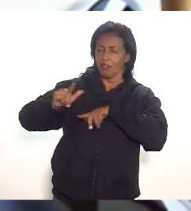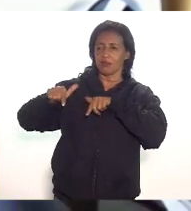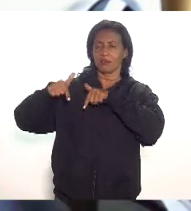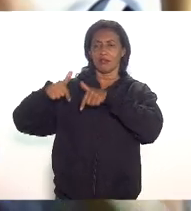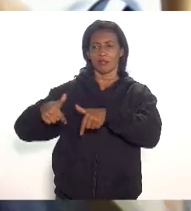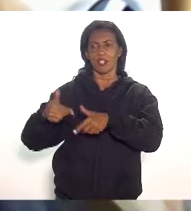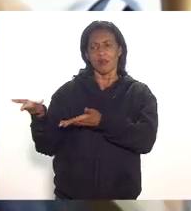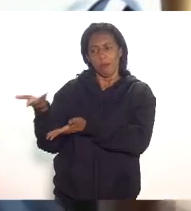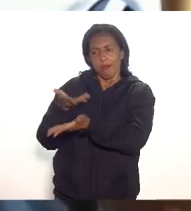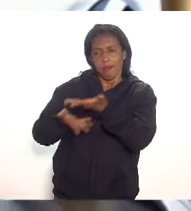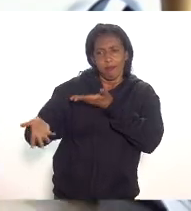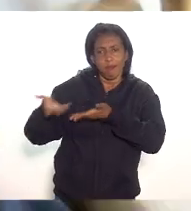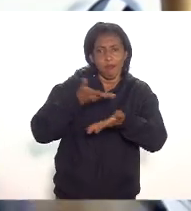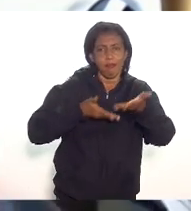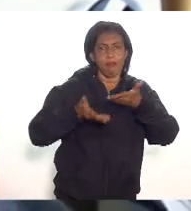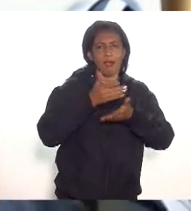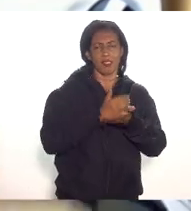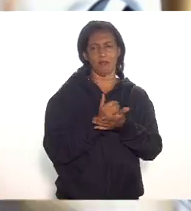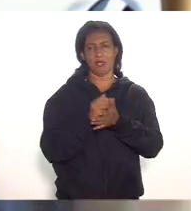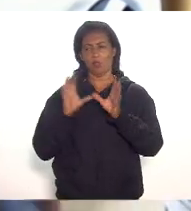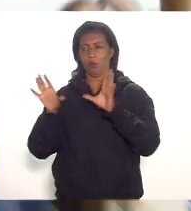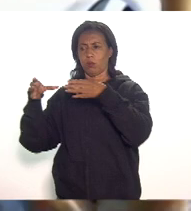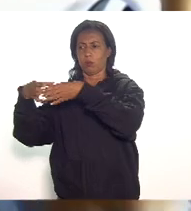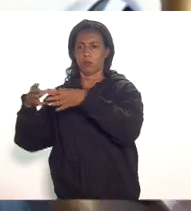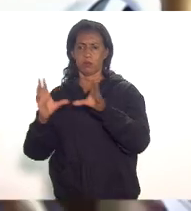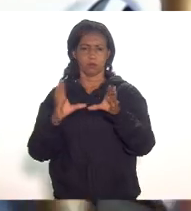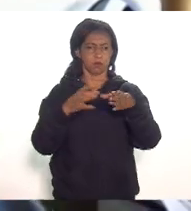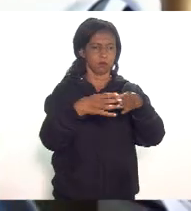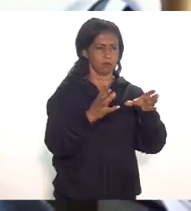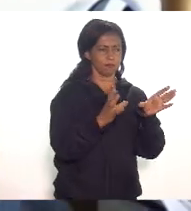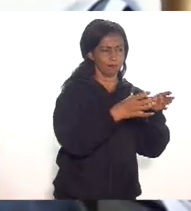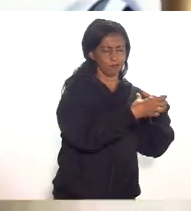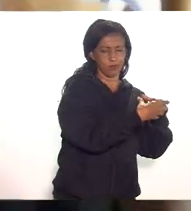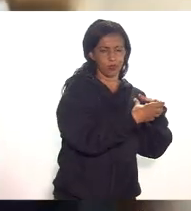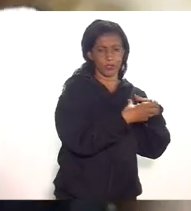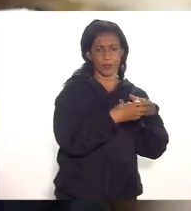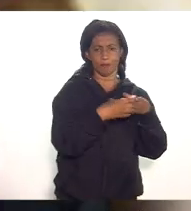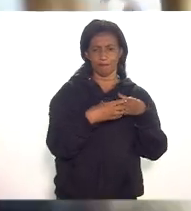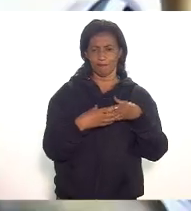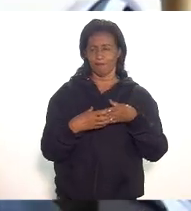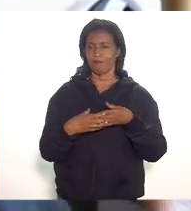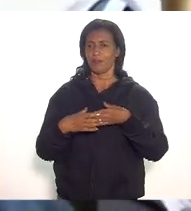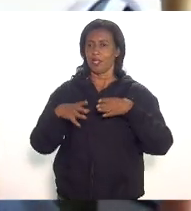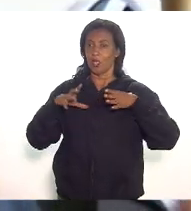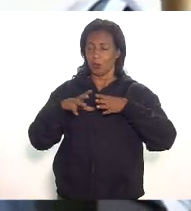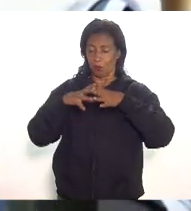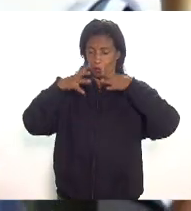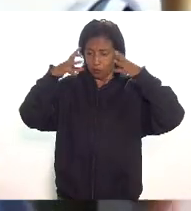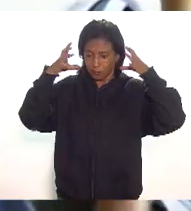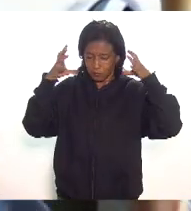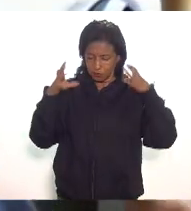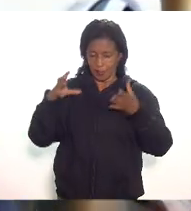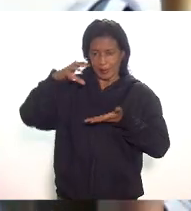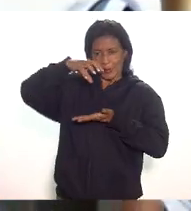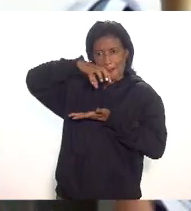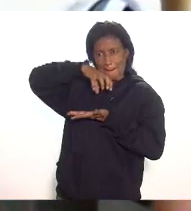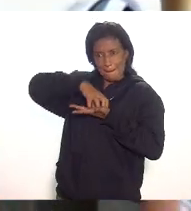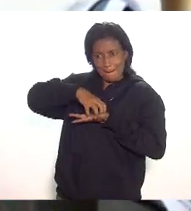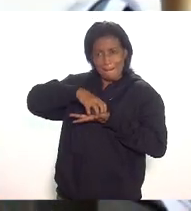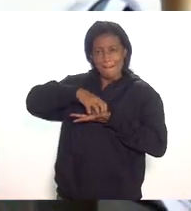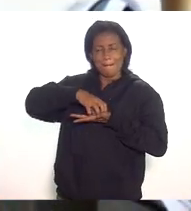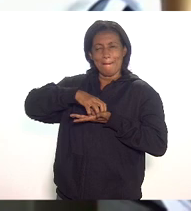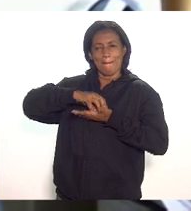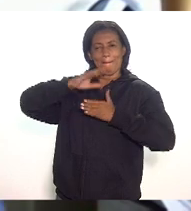muita participação dos órgãos participação popular e uma robusta matriz em sumo produto